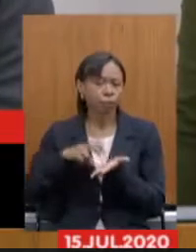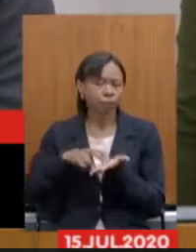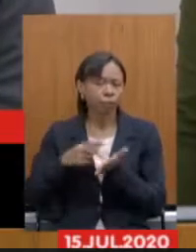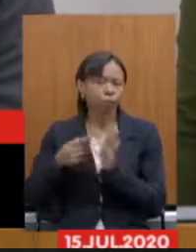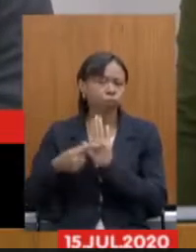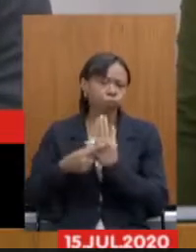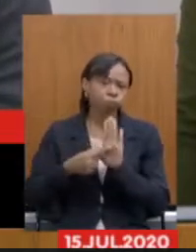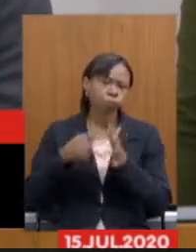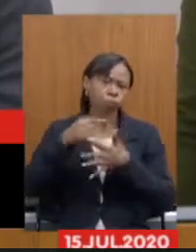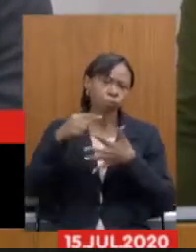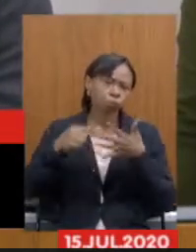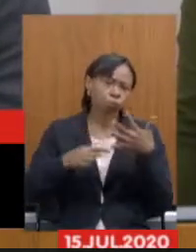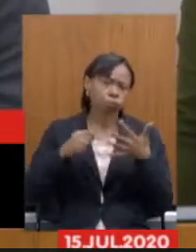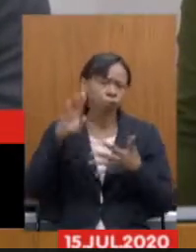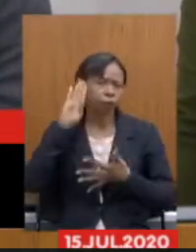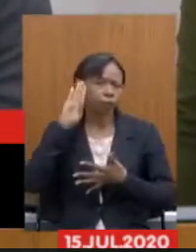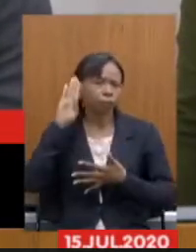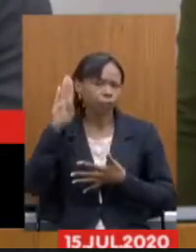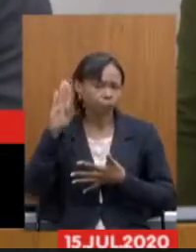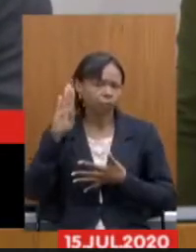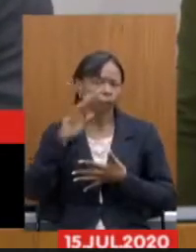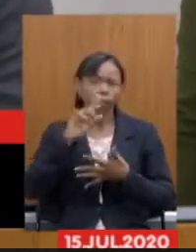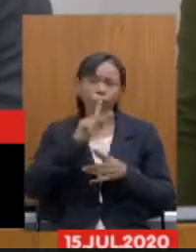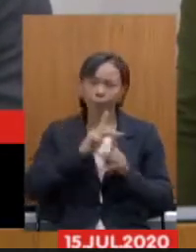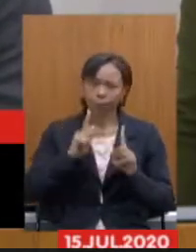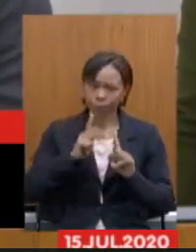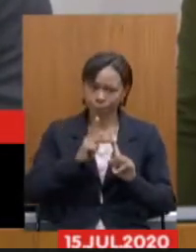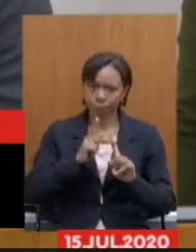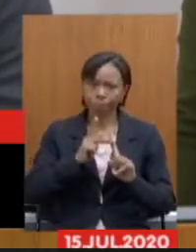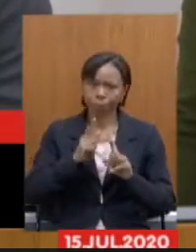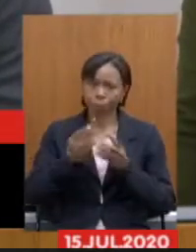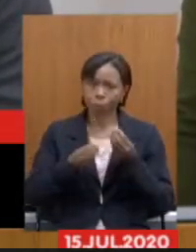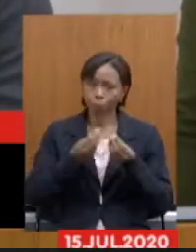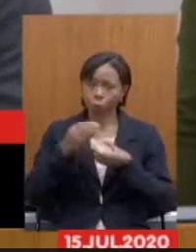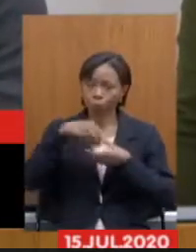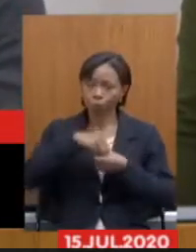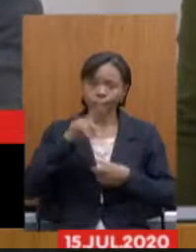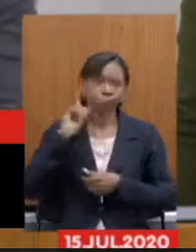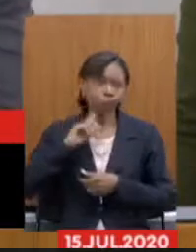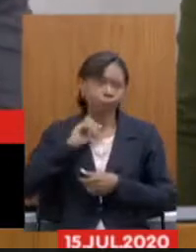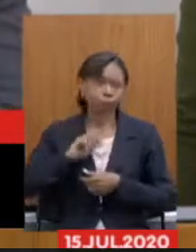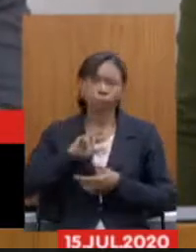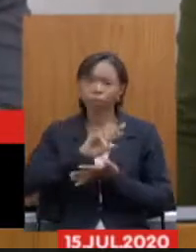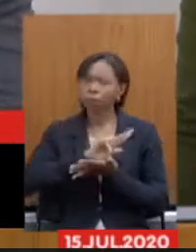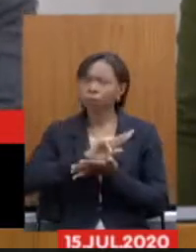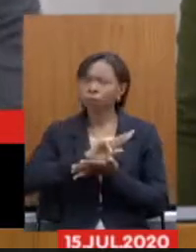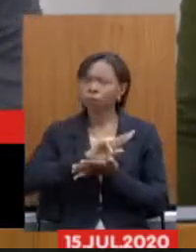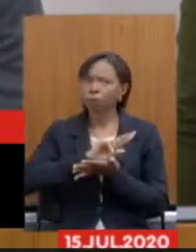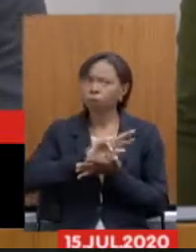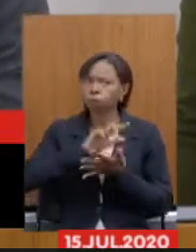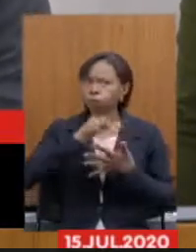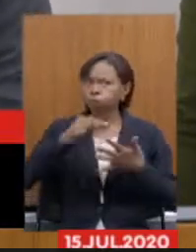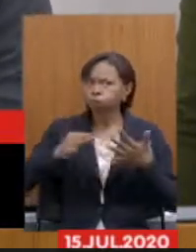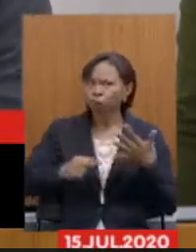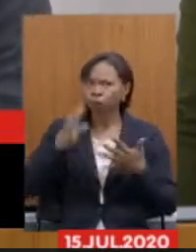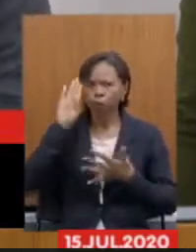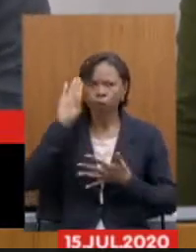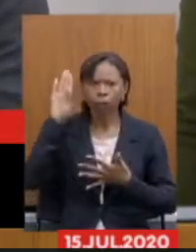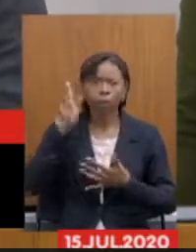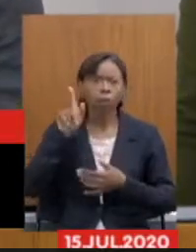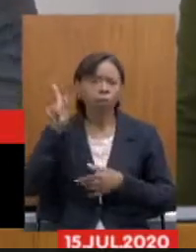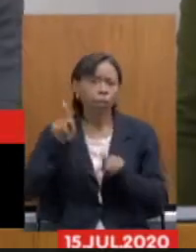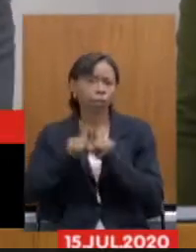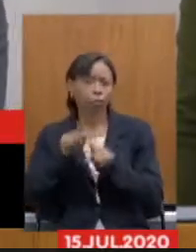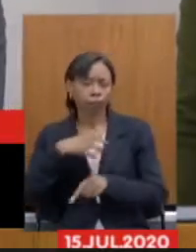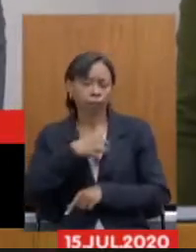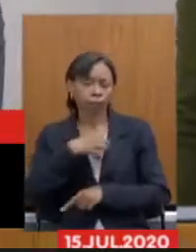reforma da Previdência Federal e suas implicações para os estados, e sobre os principais pontos da reforma previdenciária já realizadas pelos estados da Bahia e do Rio